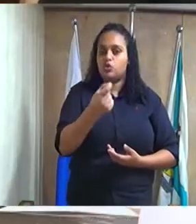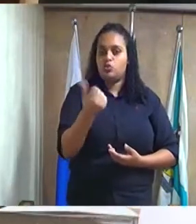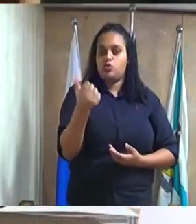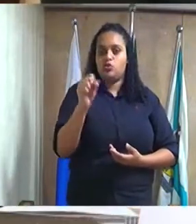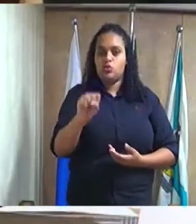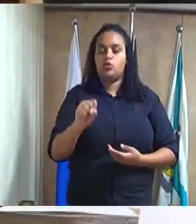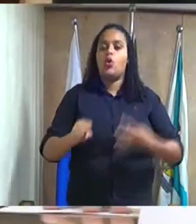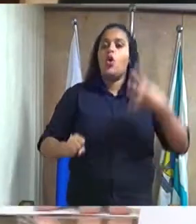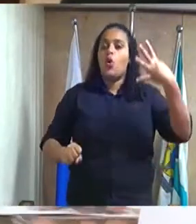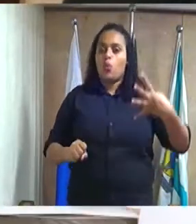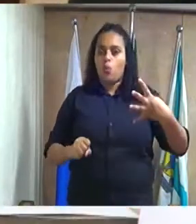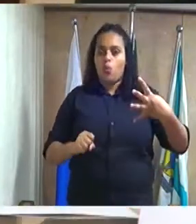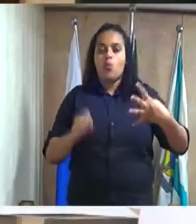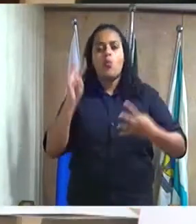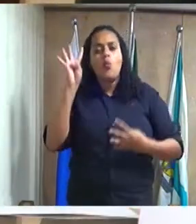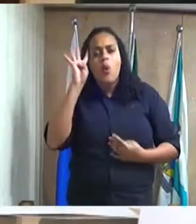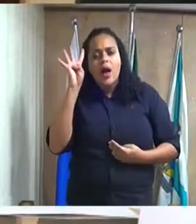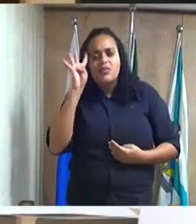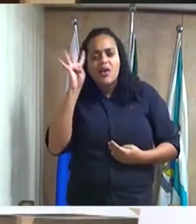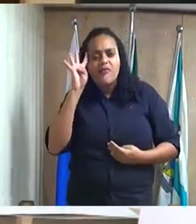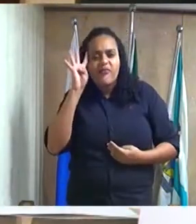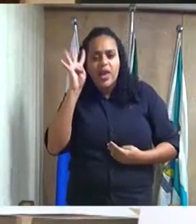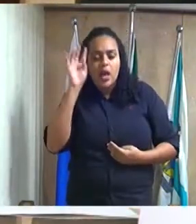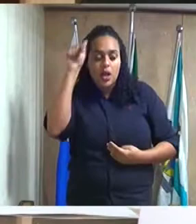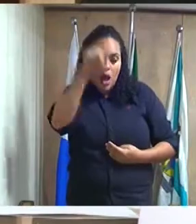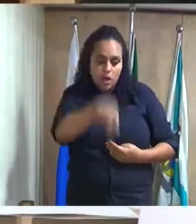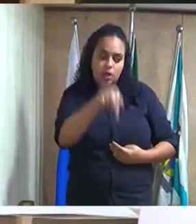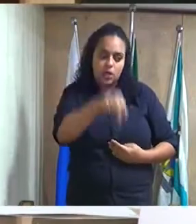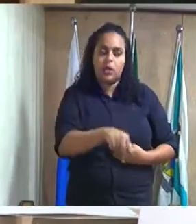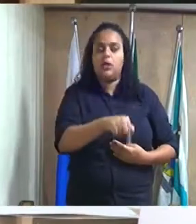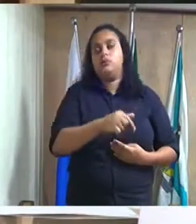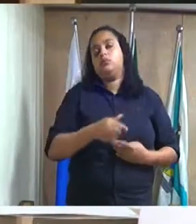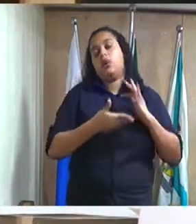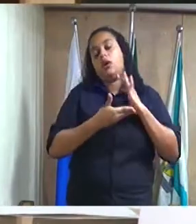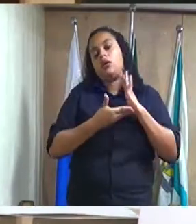amanhã às 15h no plenário desta casa legislativa